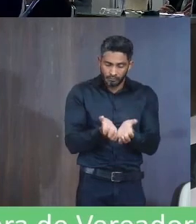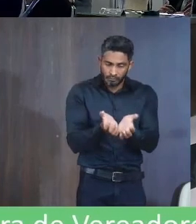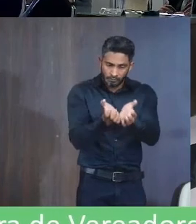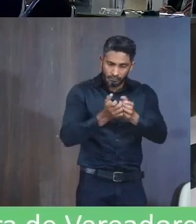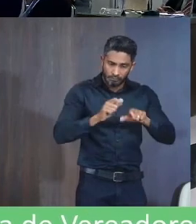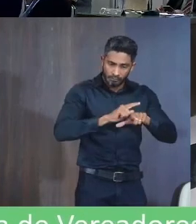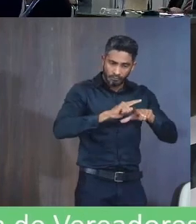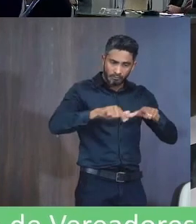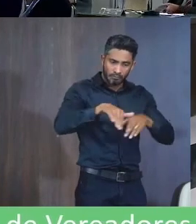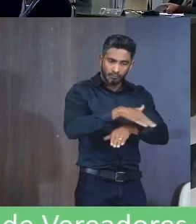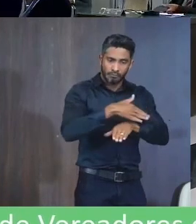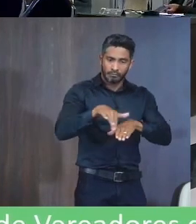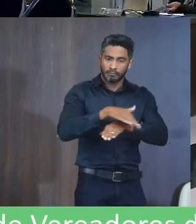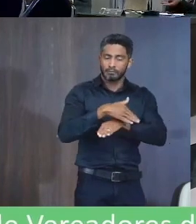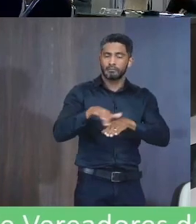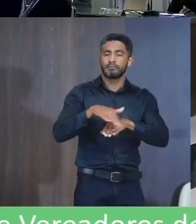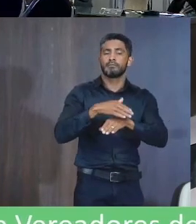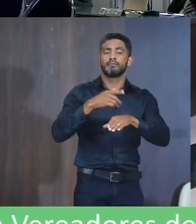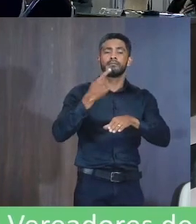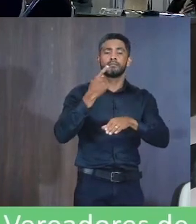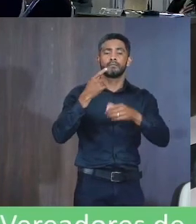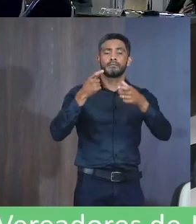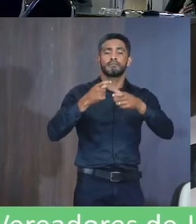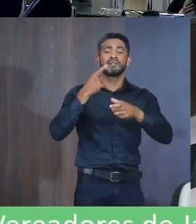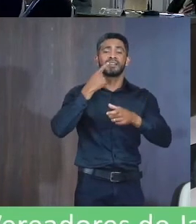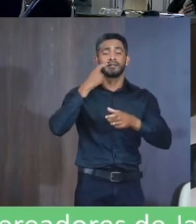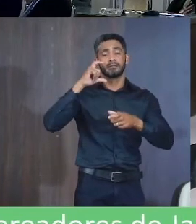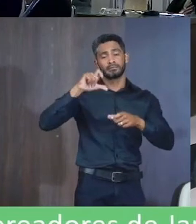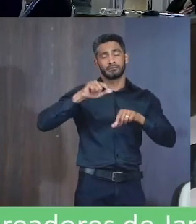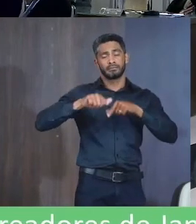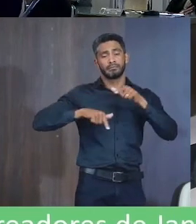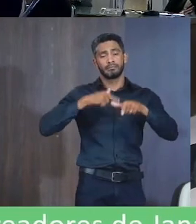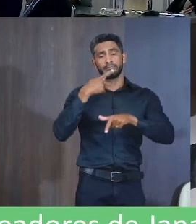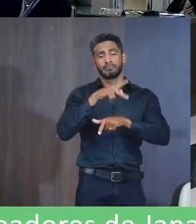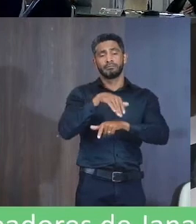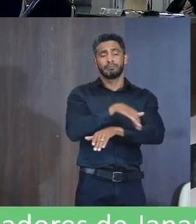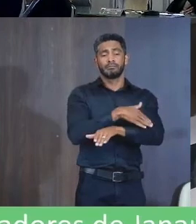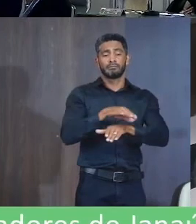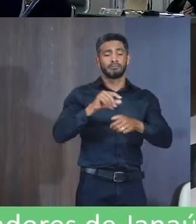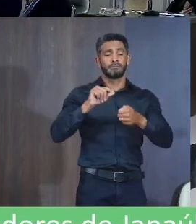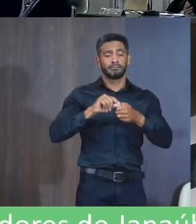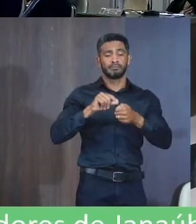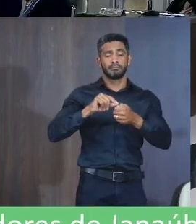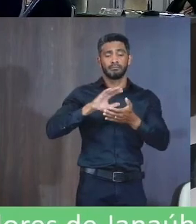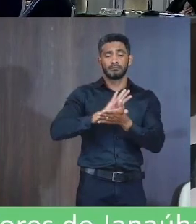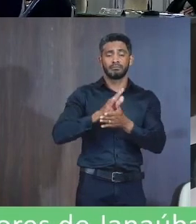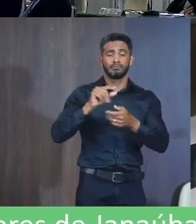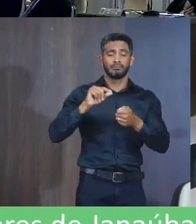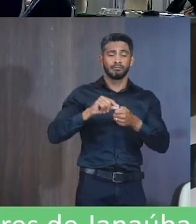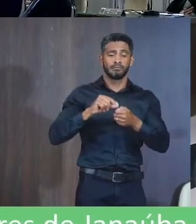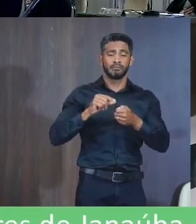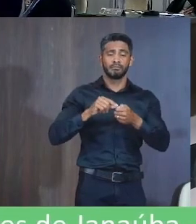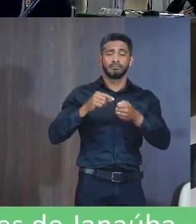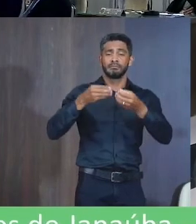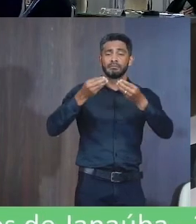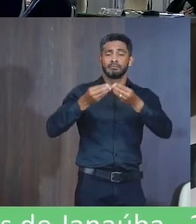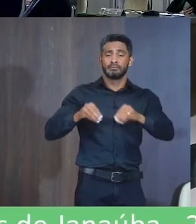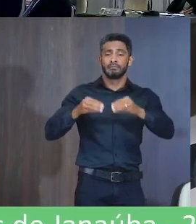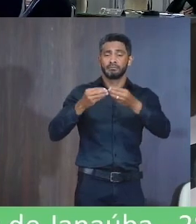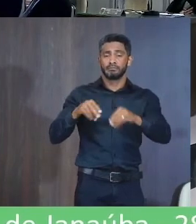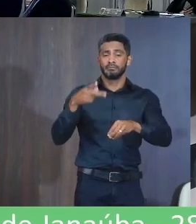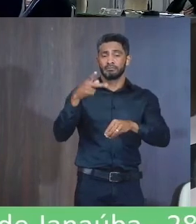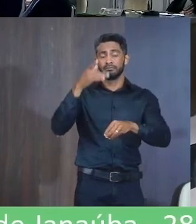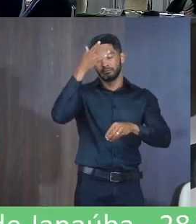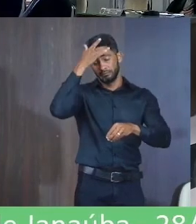Cascalamento Da Rua Belga Mineira No bairro Dente Grande Pois o serviço Prestado nesta rua Foi mal executado Trazendo transtornos Aos moradores Afim de